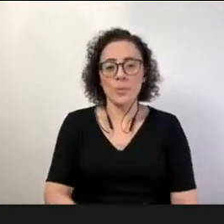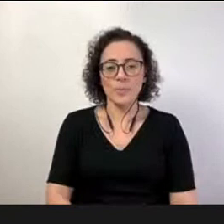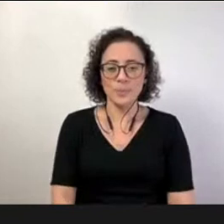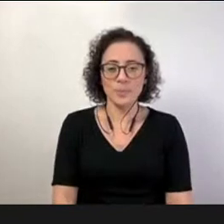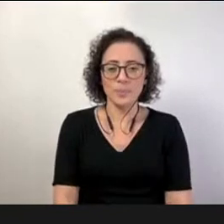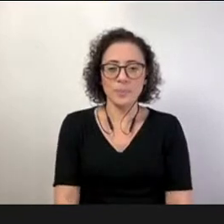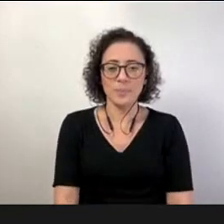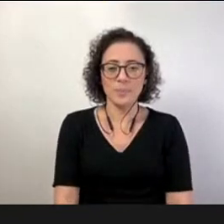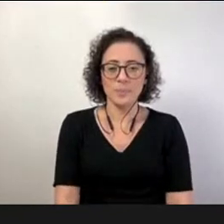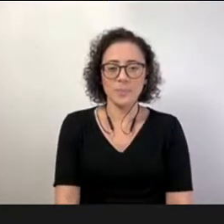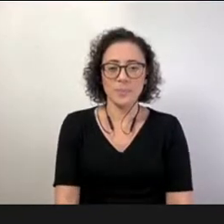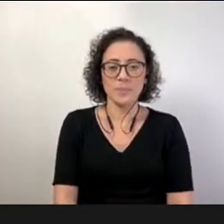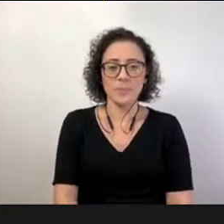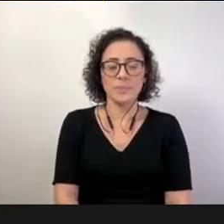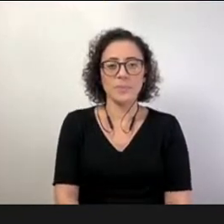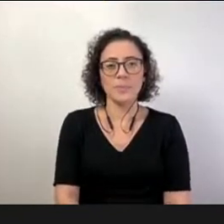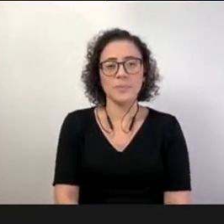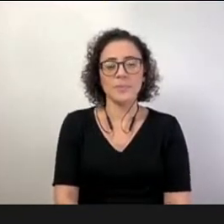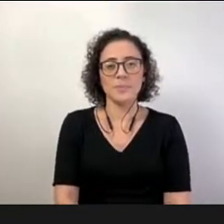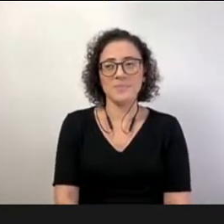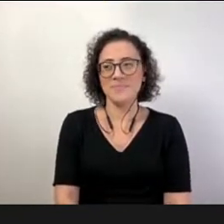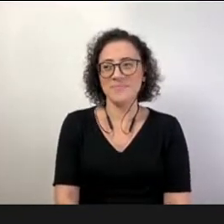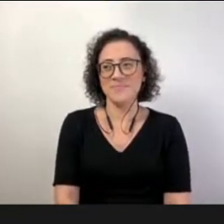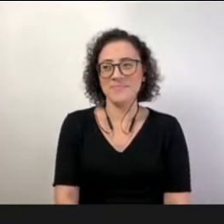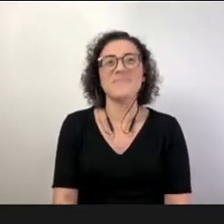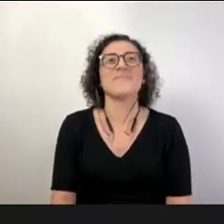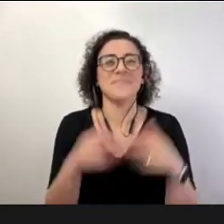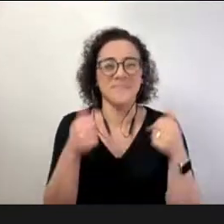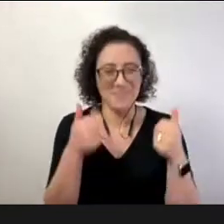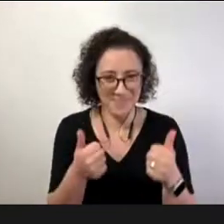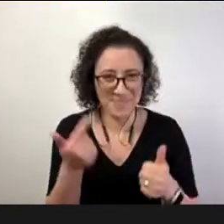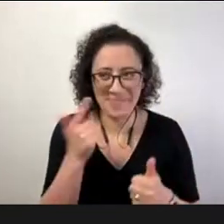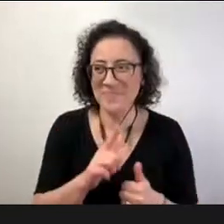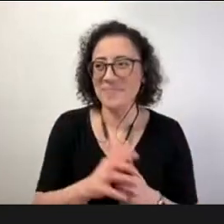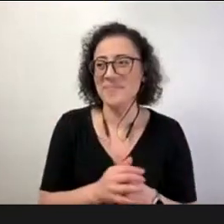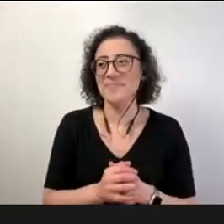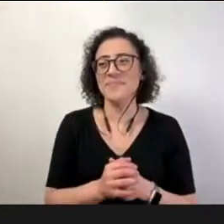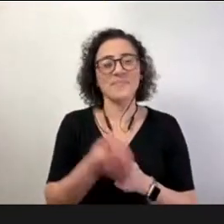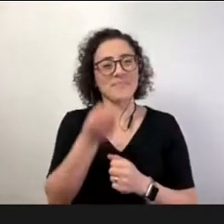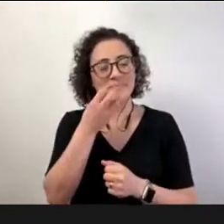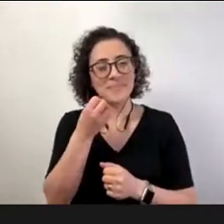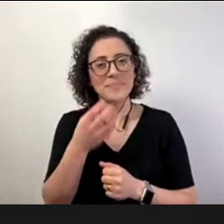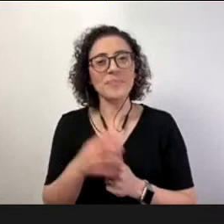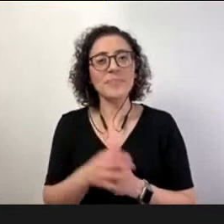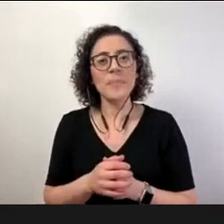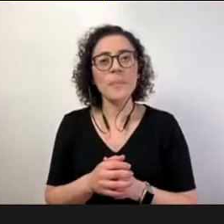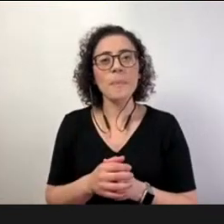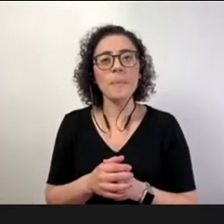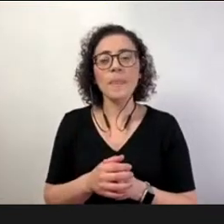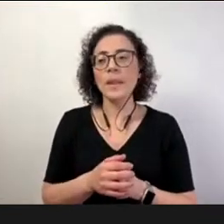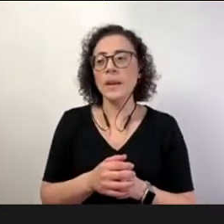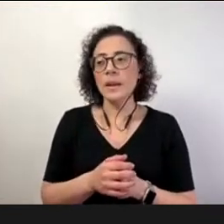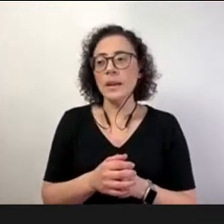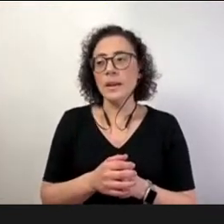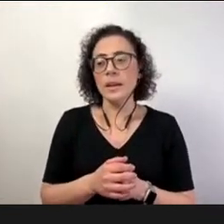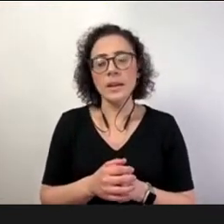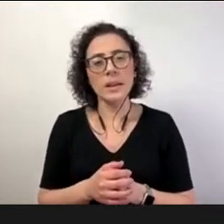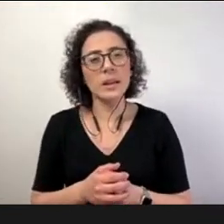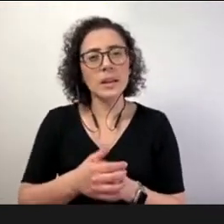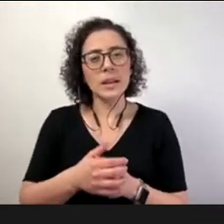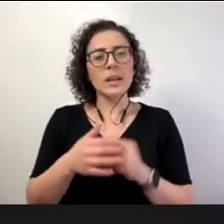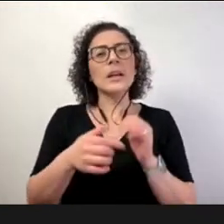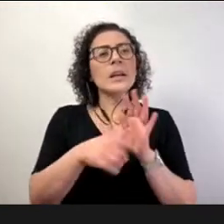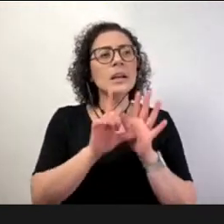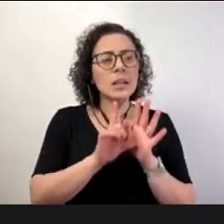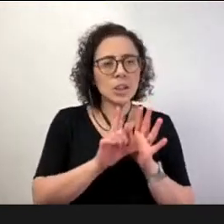pronto eu dessa vez escapei indo fora vamos lá acho que antes de entrar nessa discussão mais